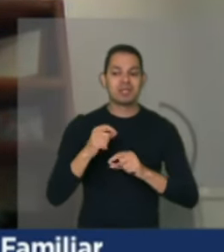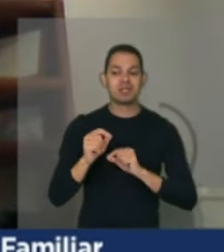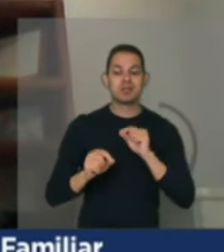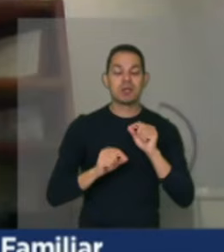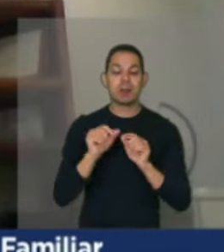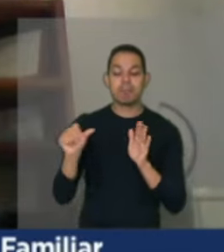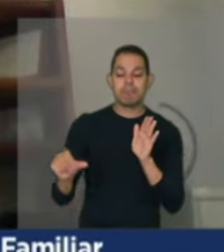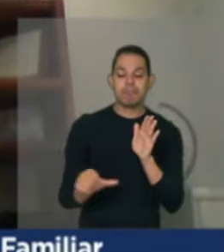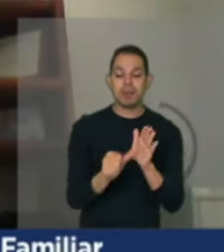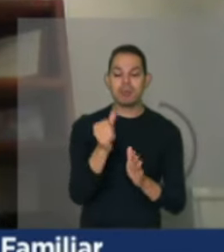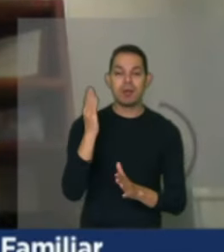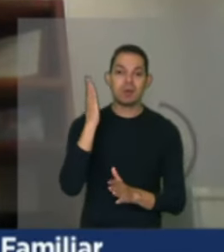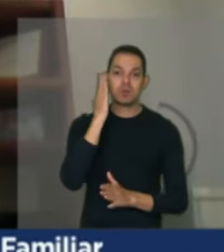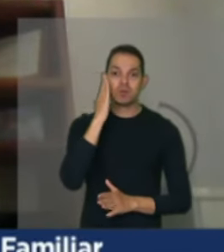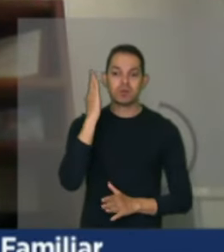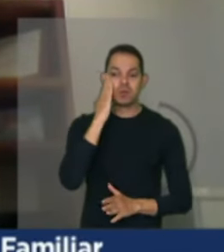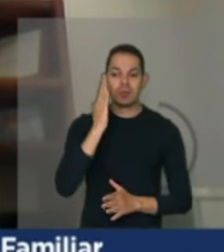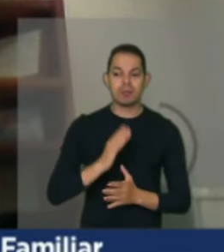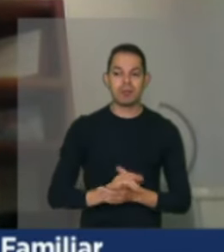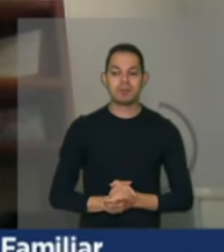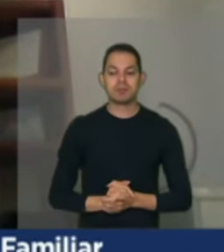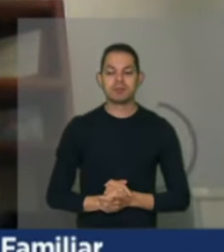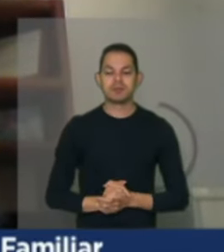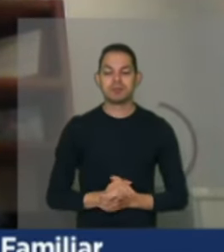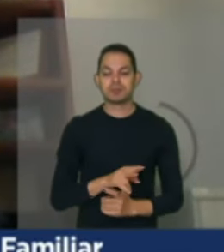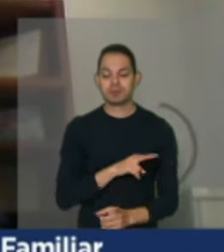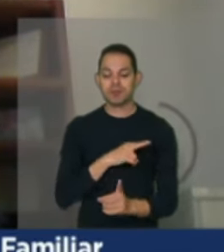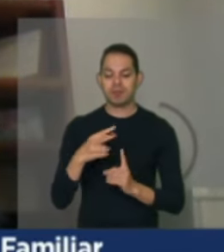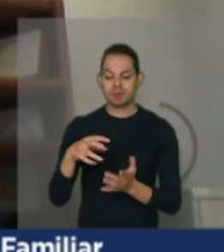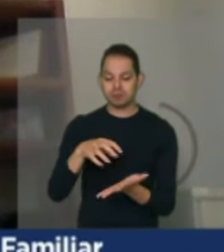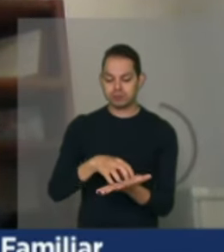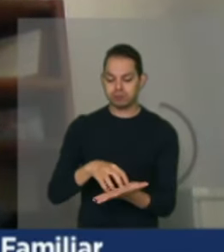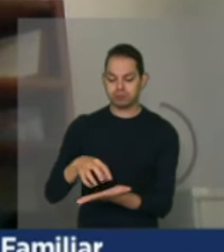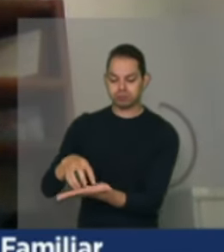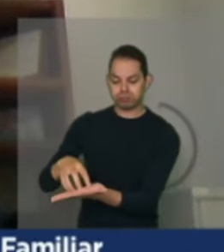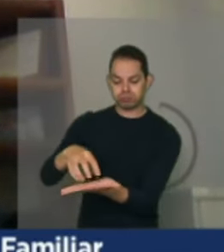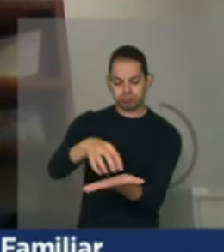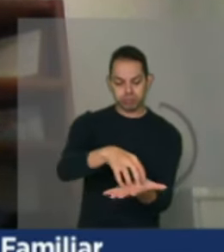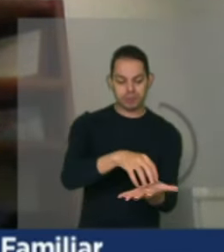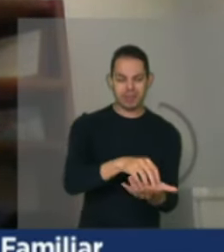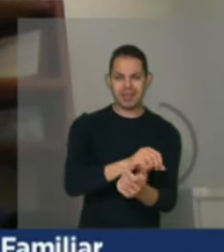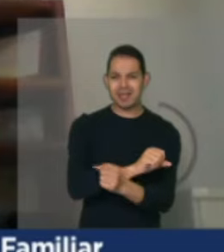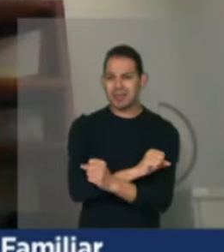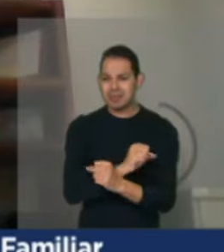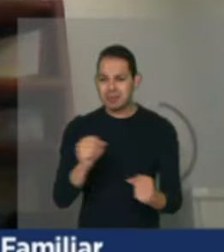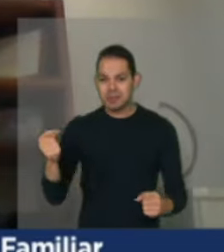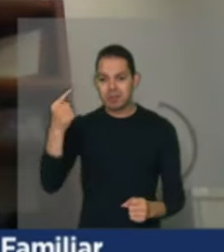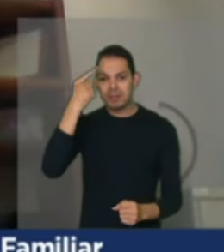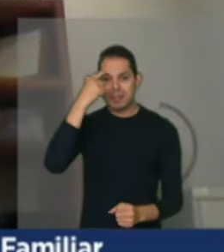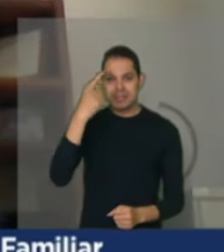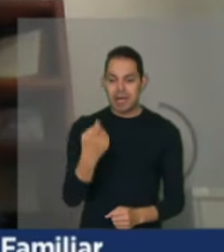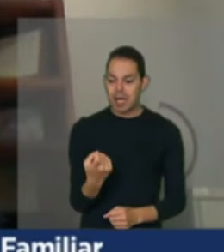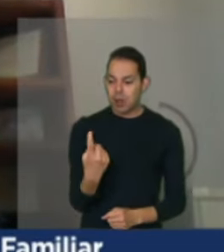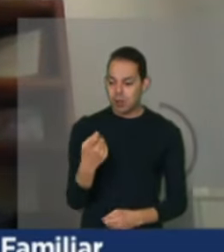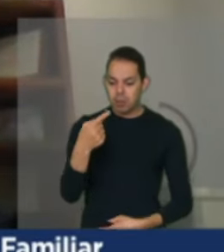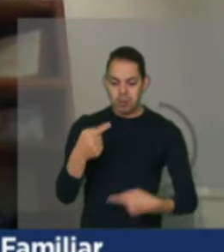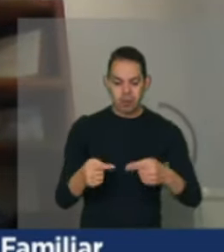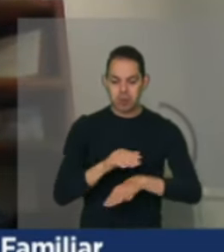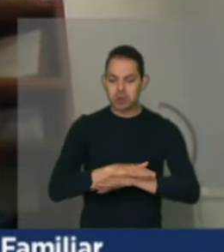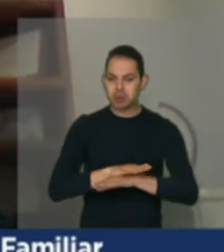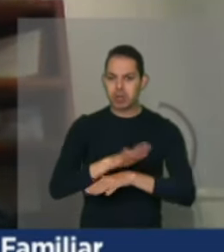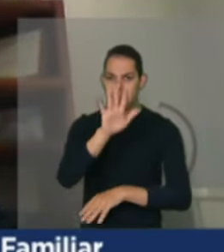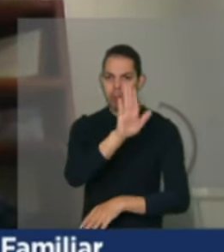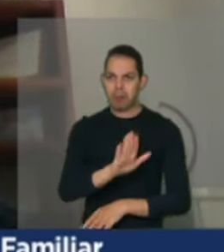considerar essa visão territorial. Não é possível pensar uma única política. Não é